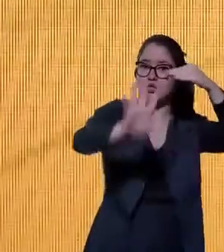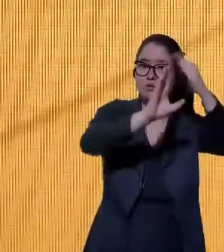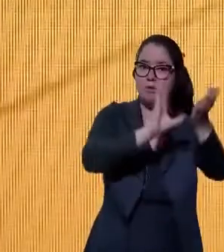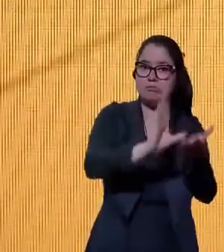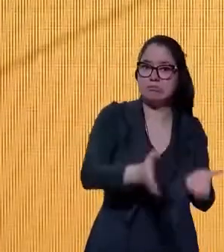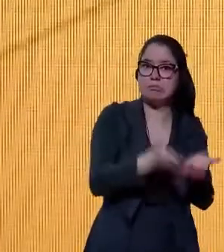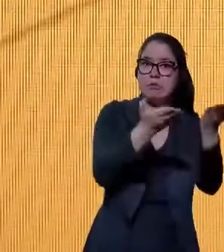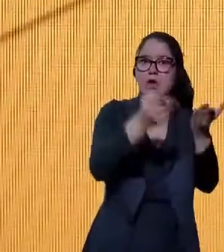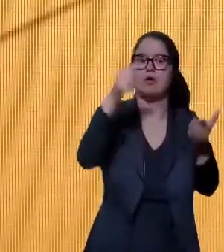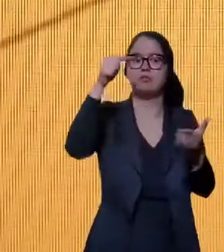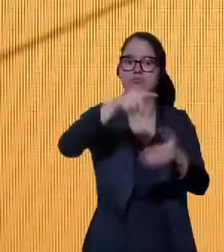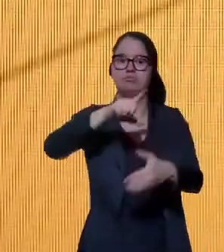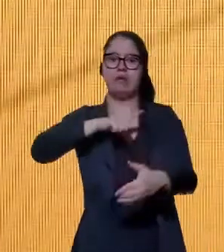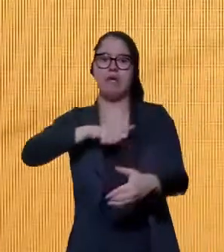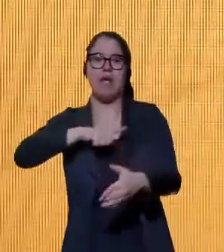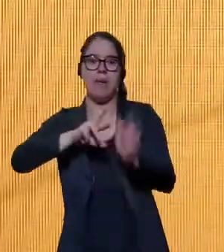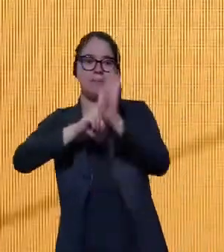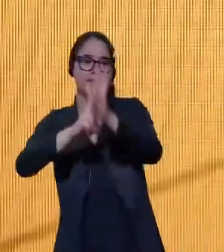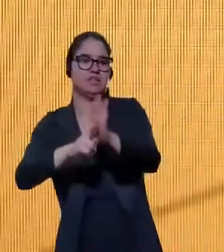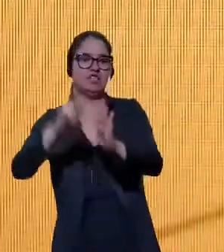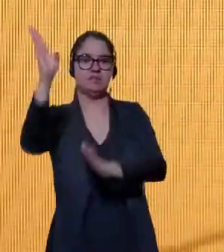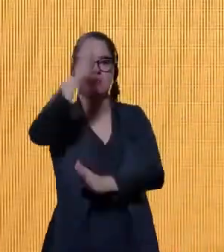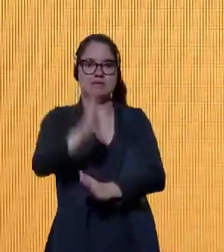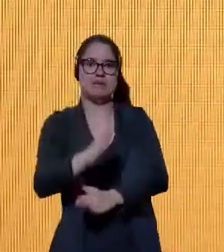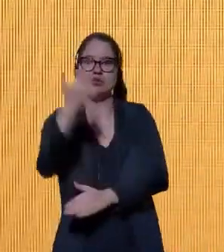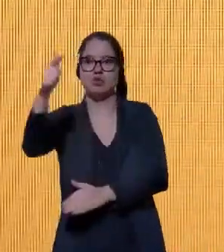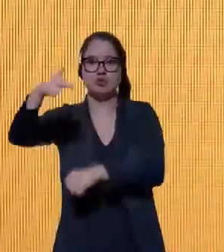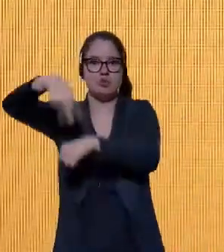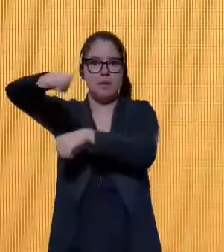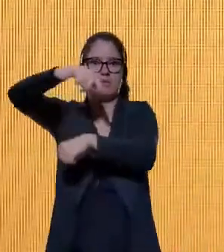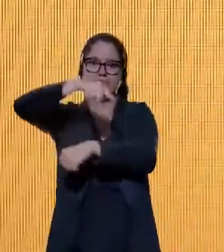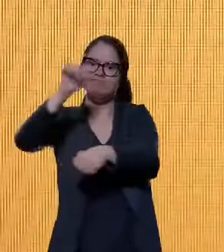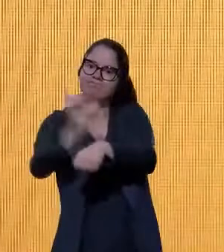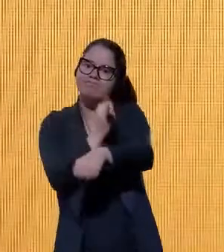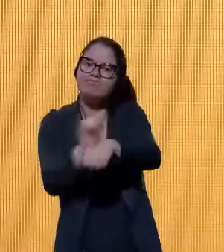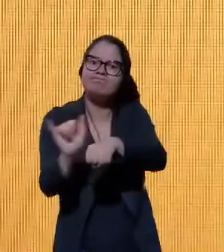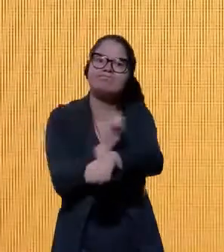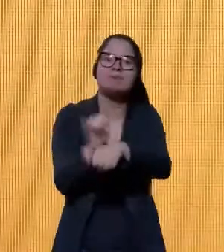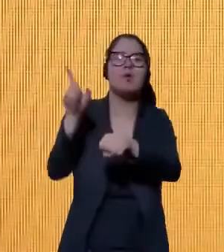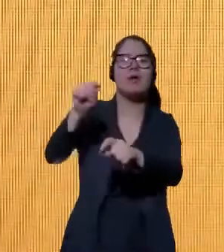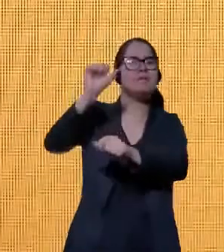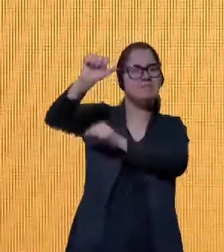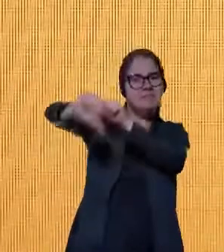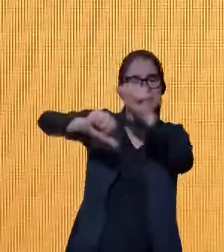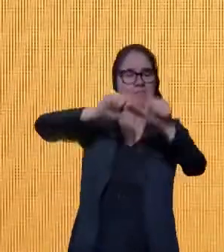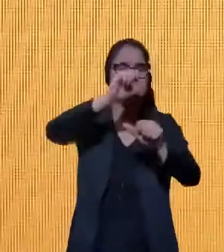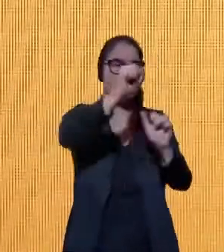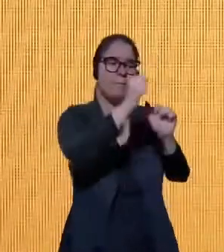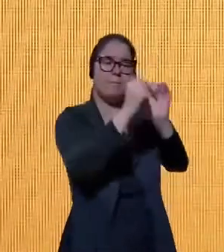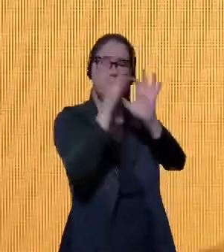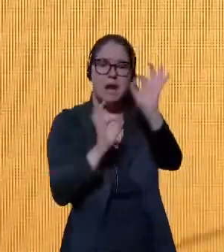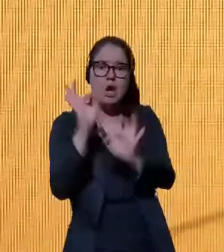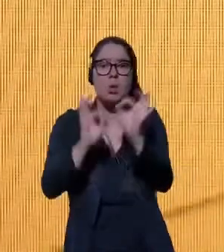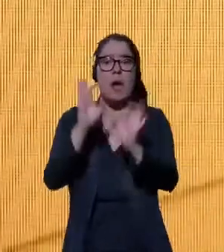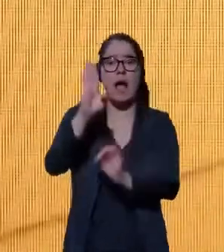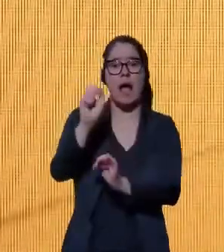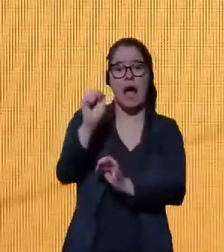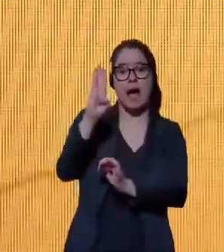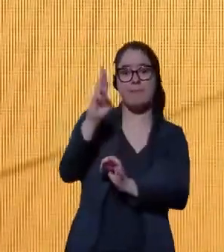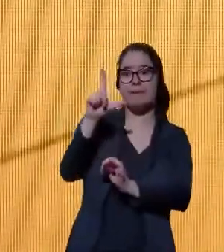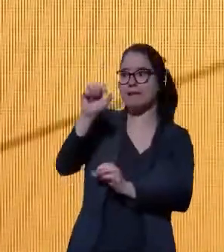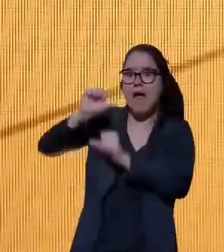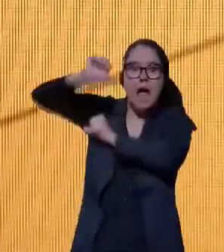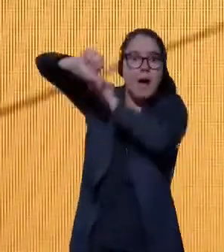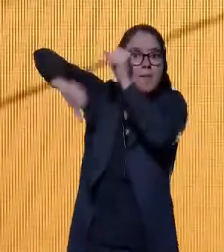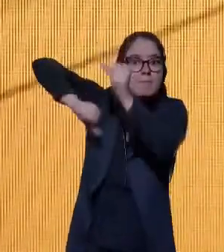atores nacionais e internacionais estratégicos para transformar o Plano ABDE 2030 em